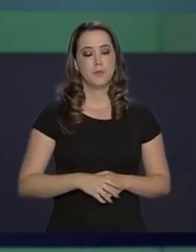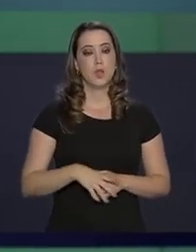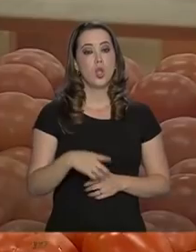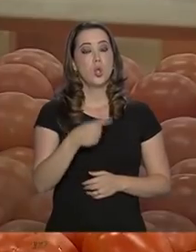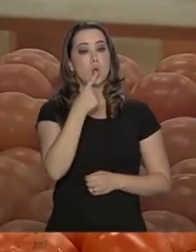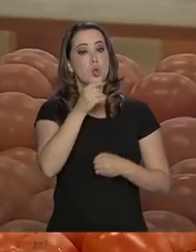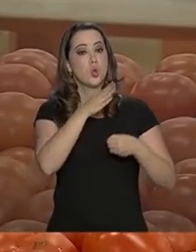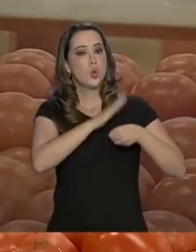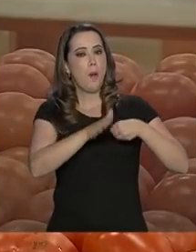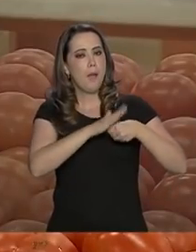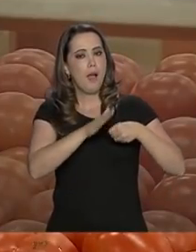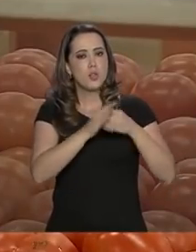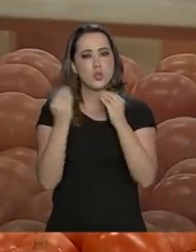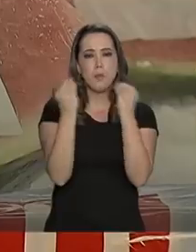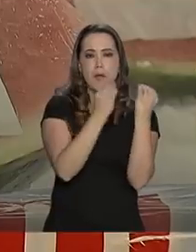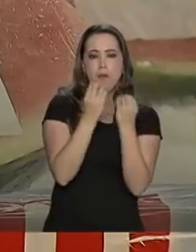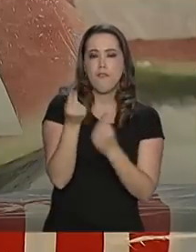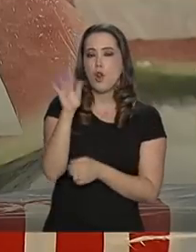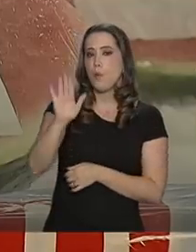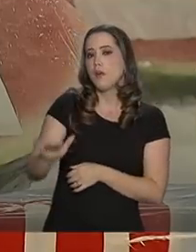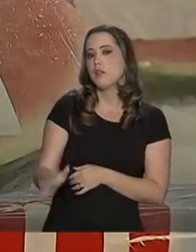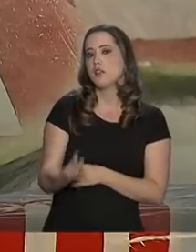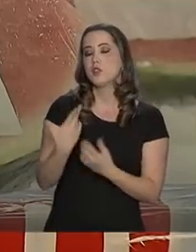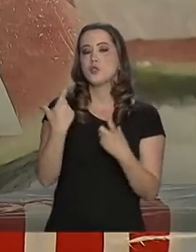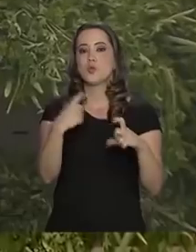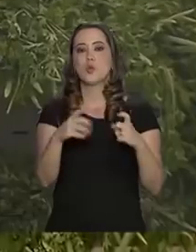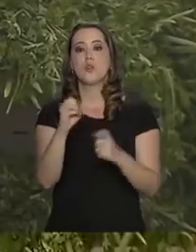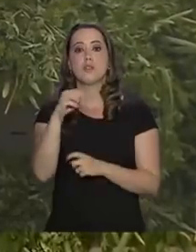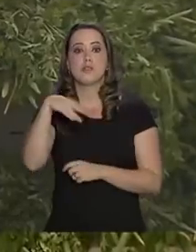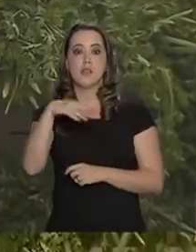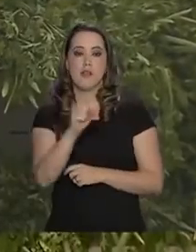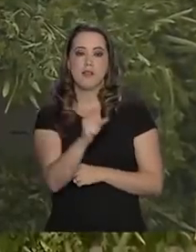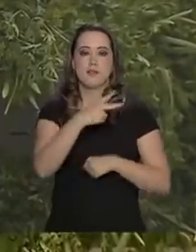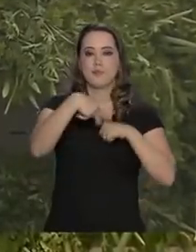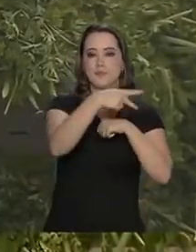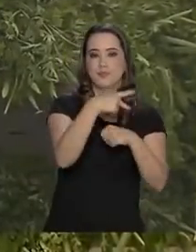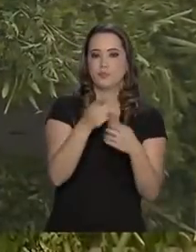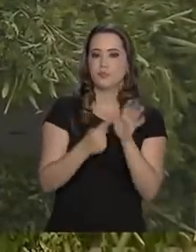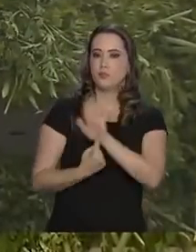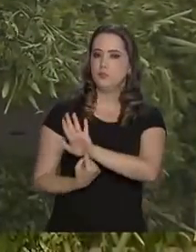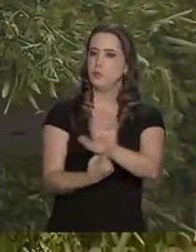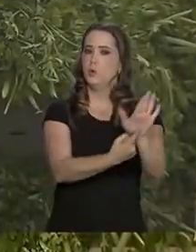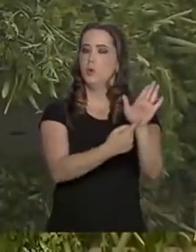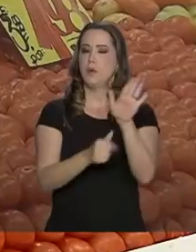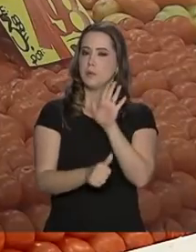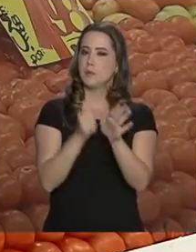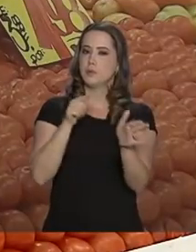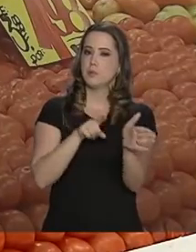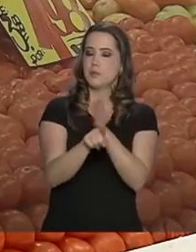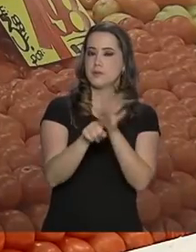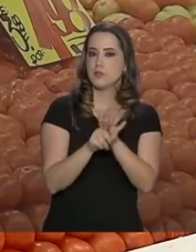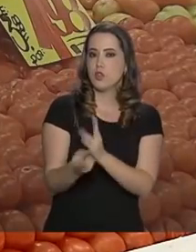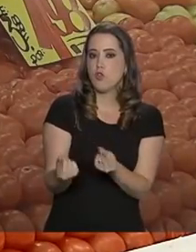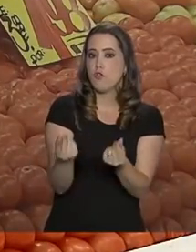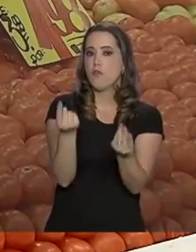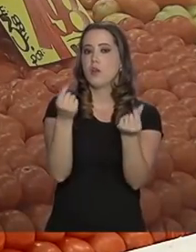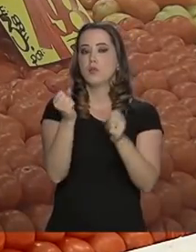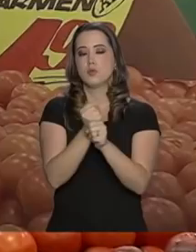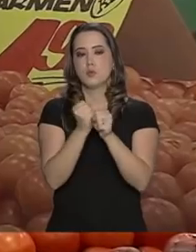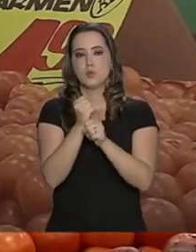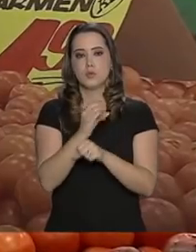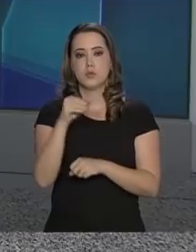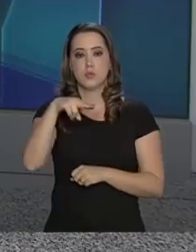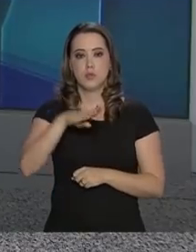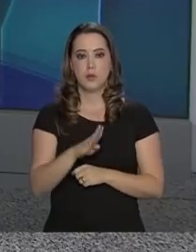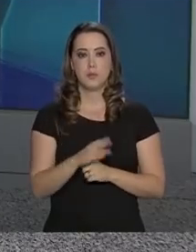Tomate e melancia estão mais baratos nas principais ceasas do país. É o que mostra o primeiro levantamento de preços do ano divulgado pela